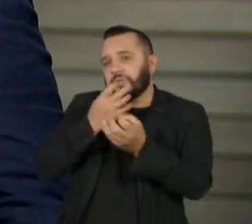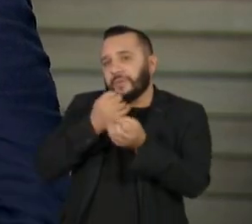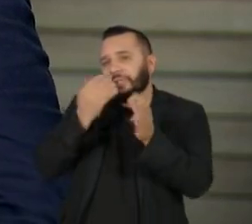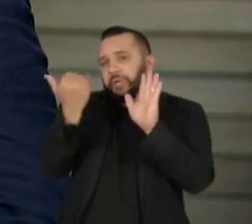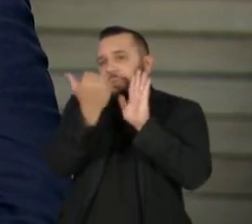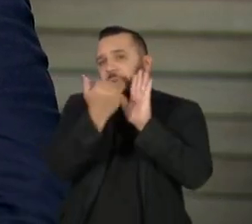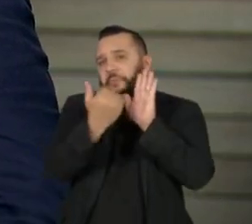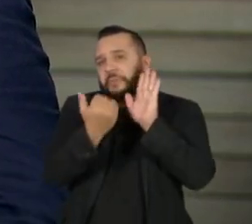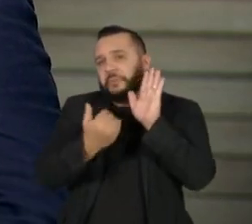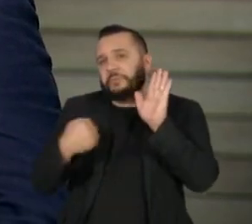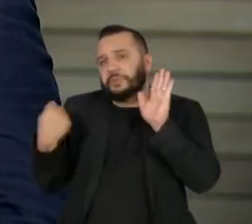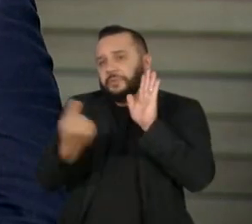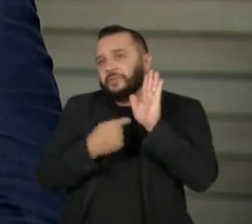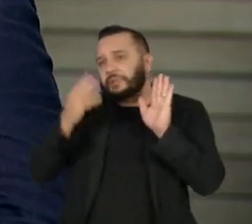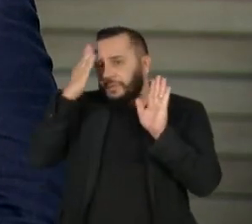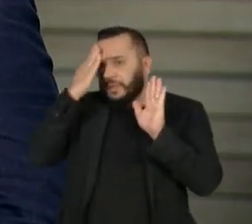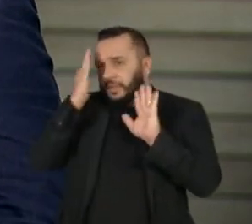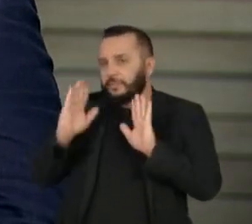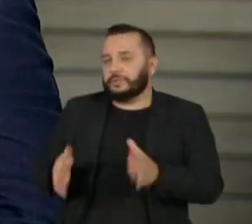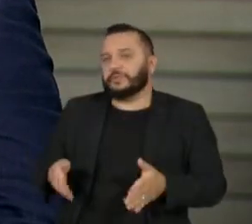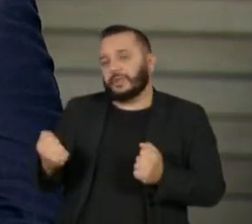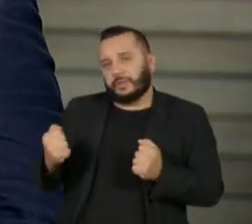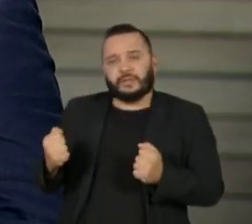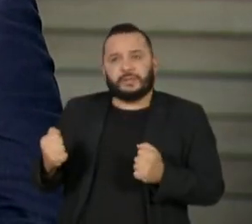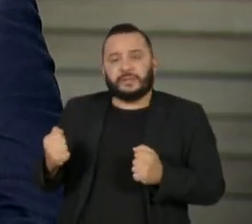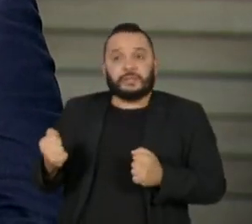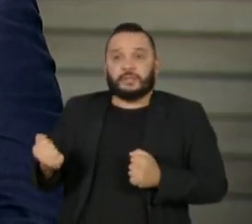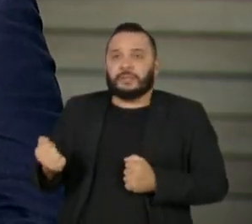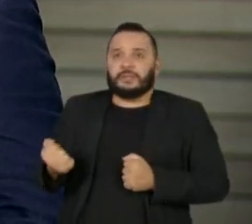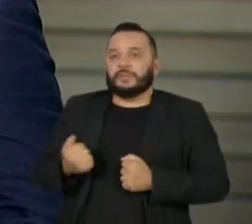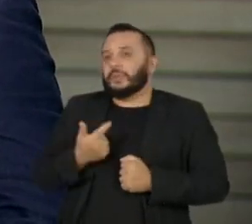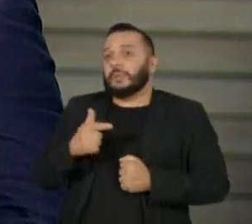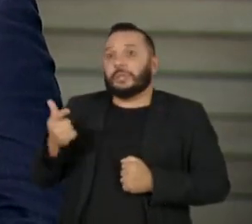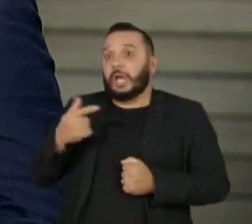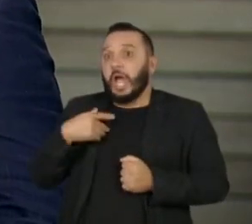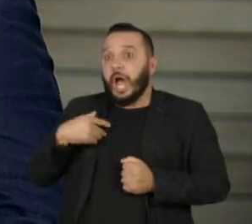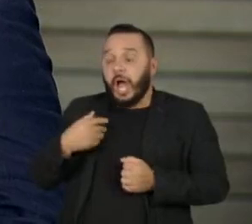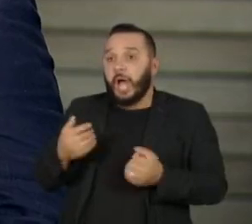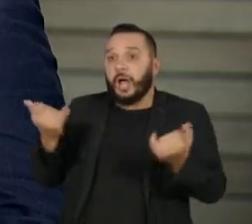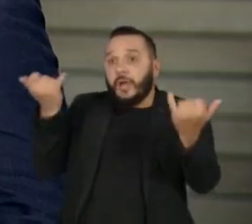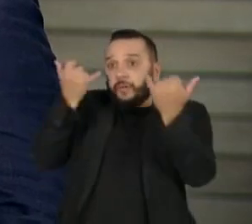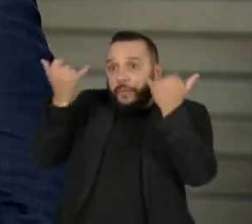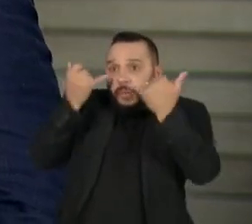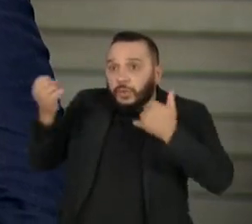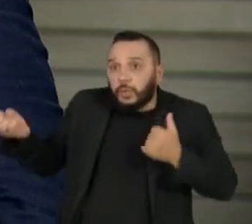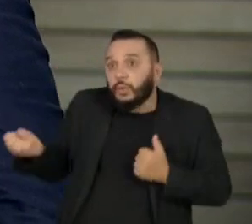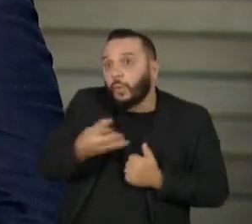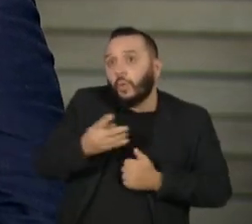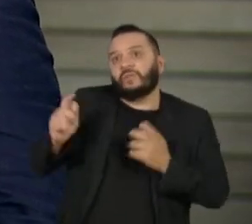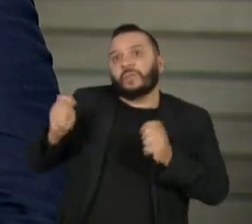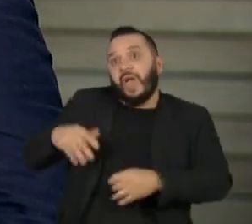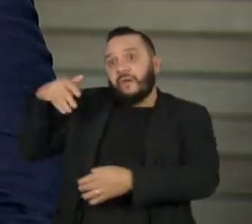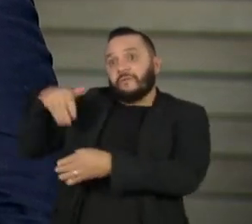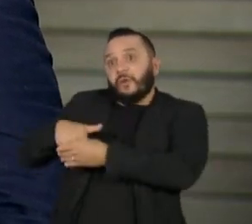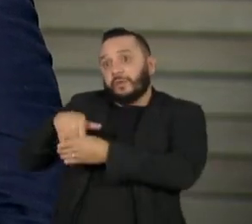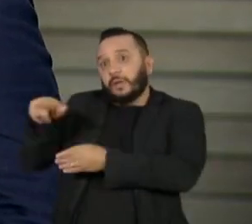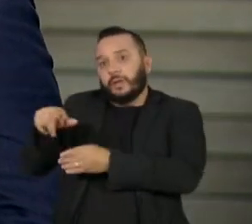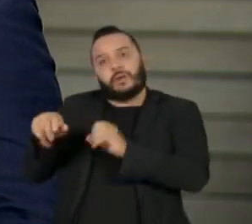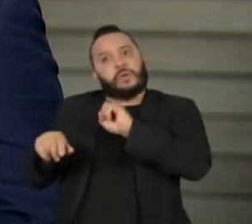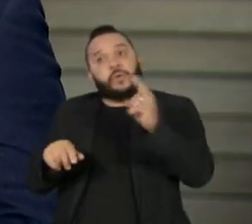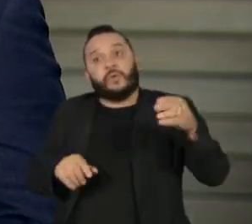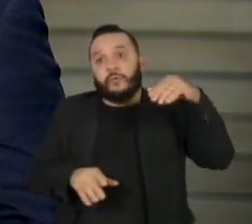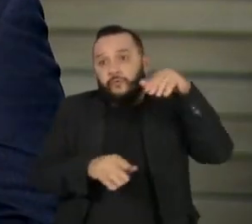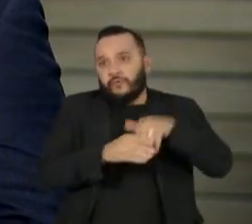já são de conhecimento de todo mundo e, portanto, não agrega para os eleitores formarem uma impressão diferente do que